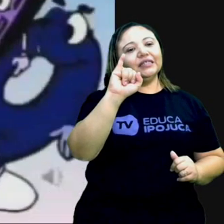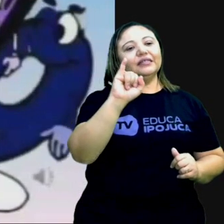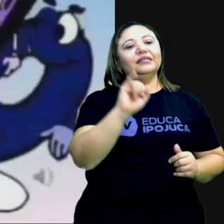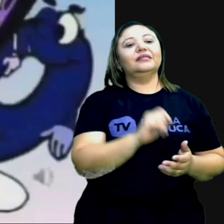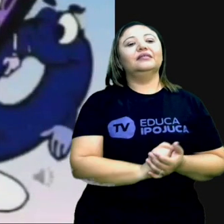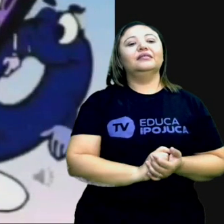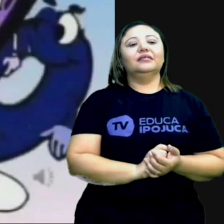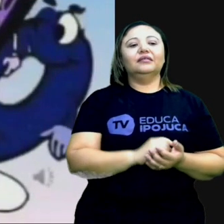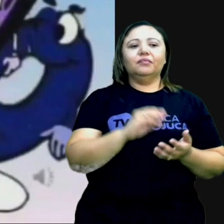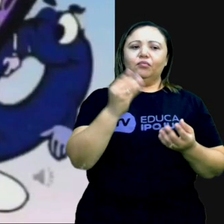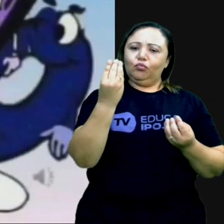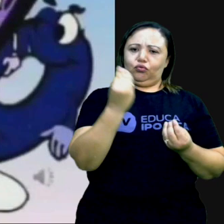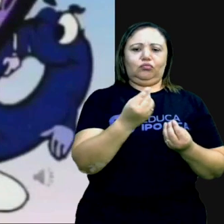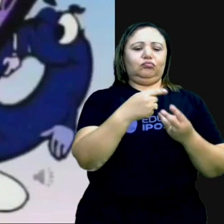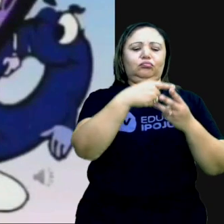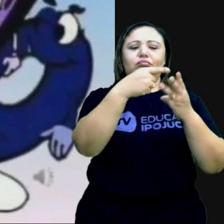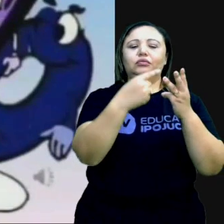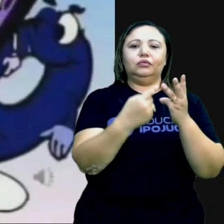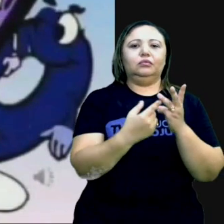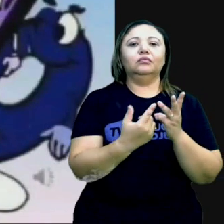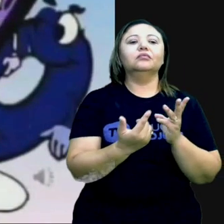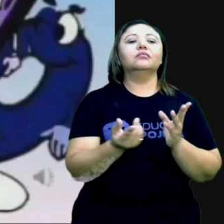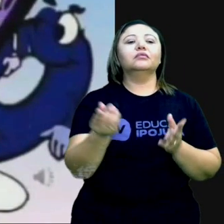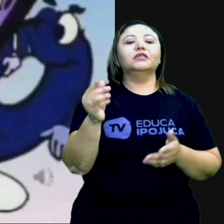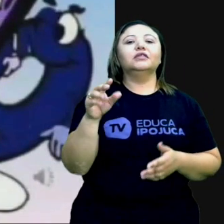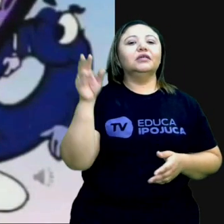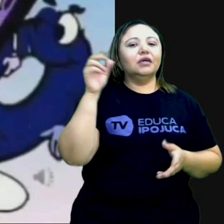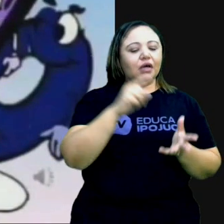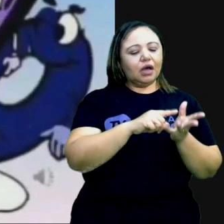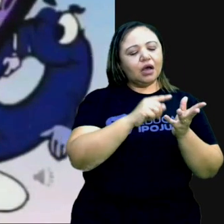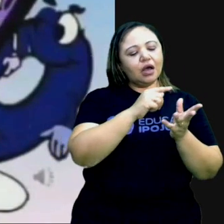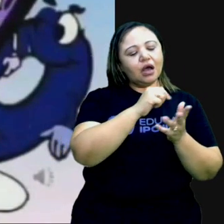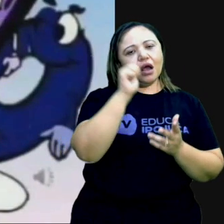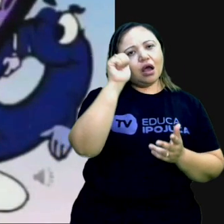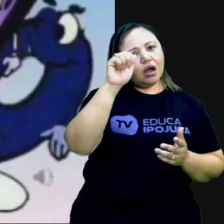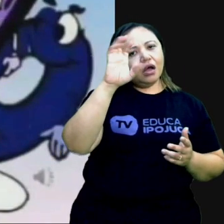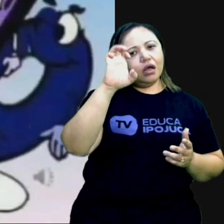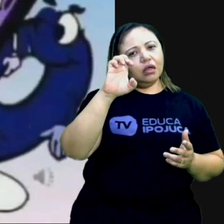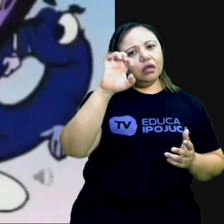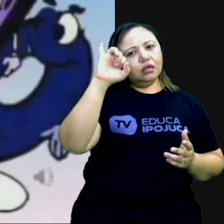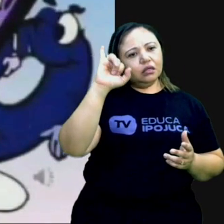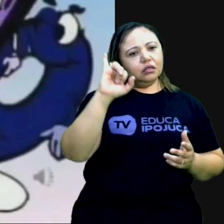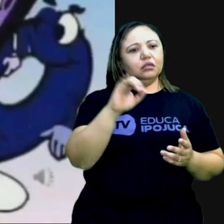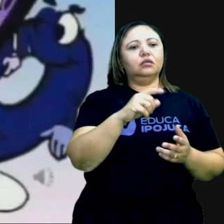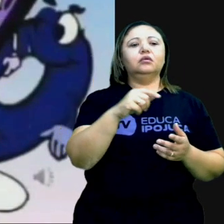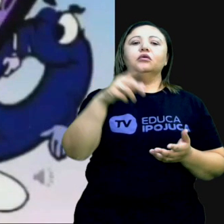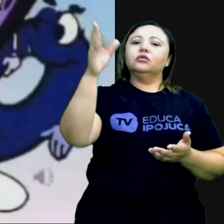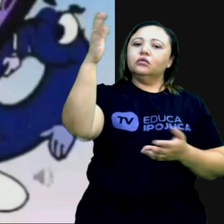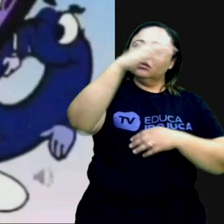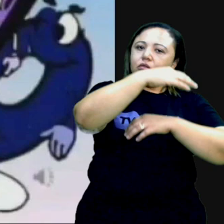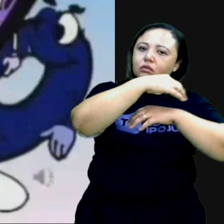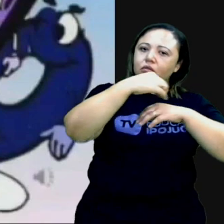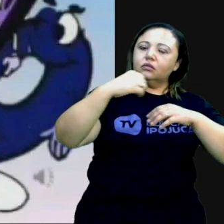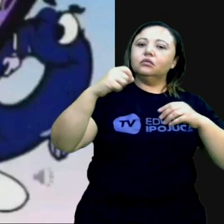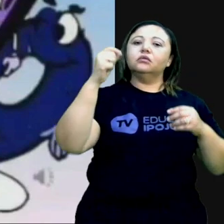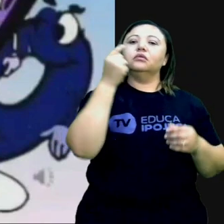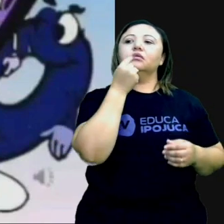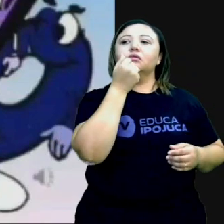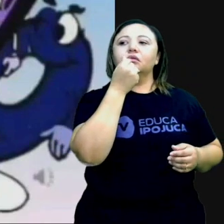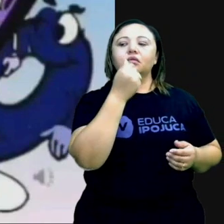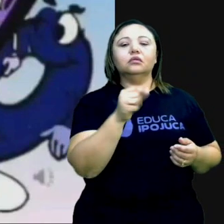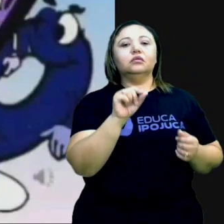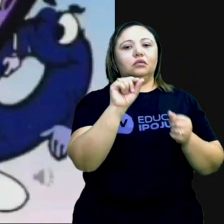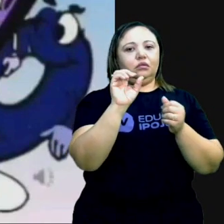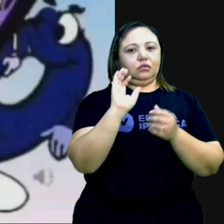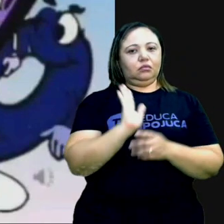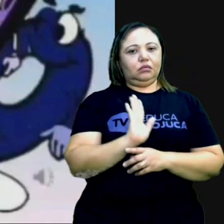Mas ainda era pouco. As vogais A, E e I resolveram chamar o lápis, que mais uma vez apareceu